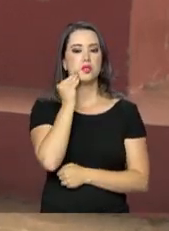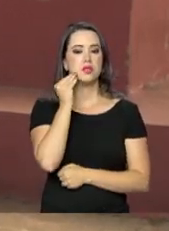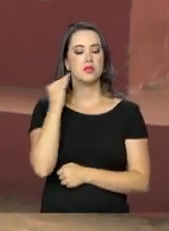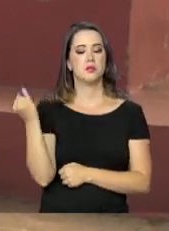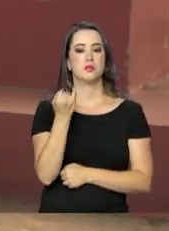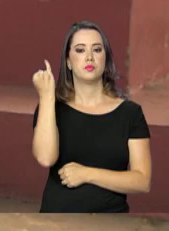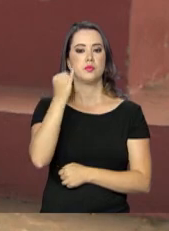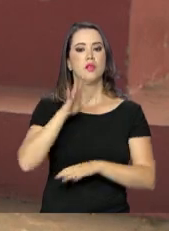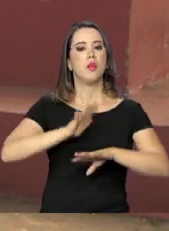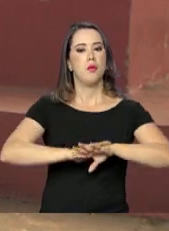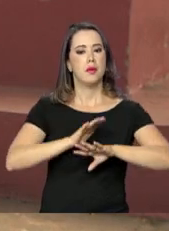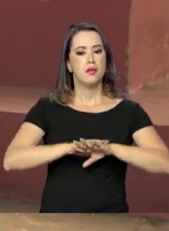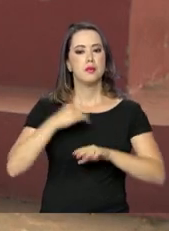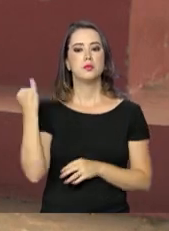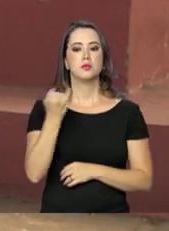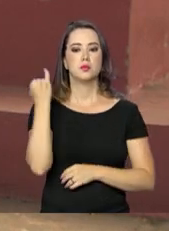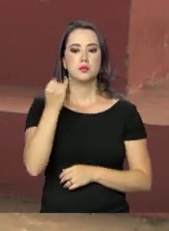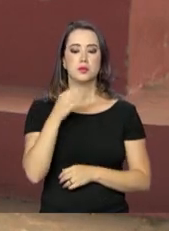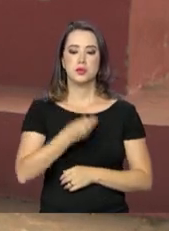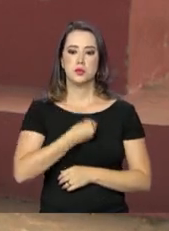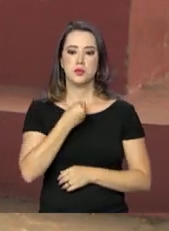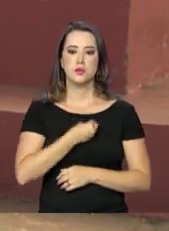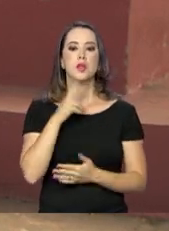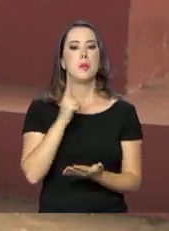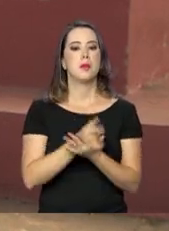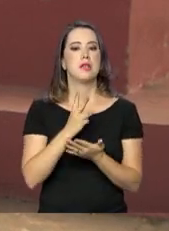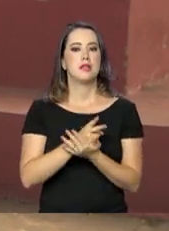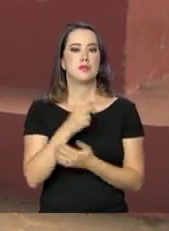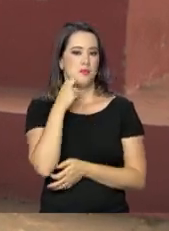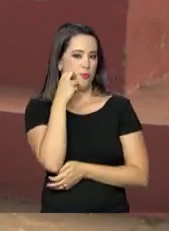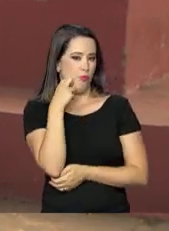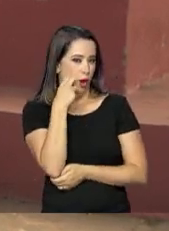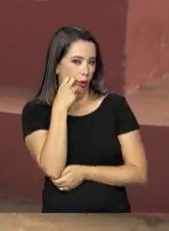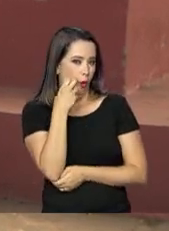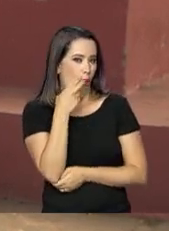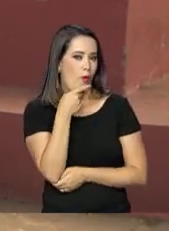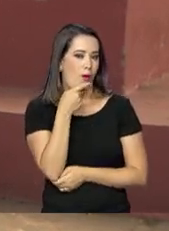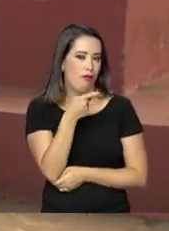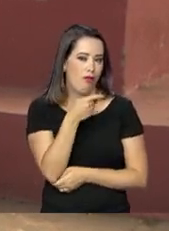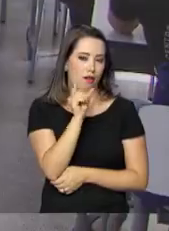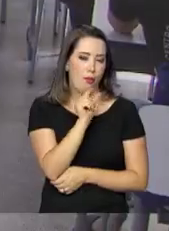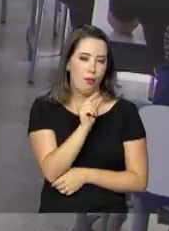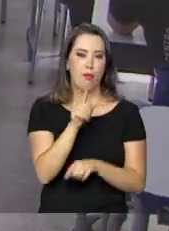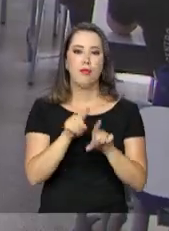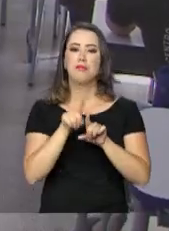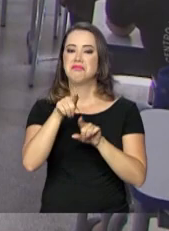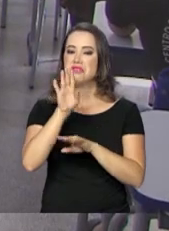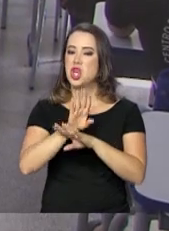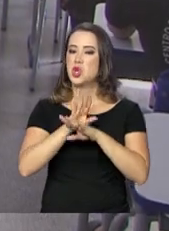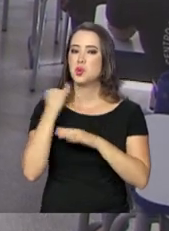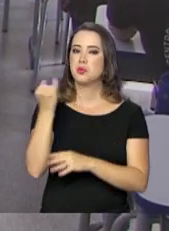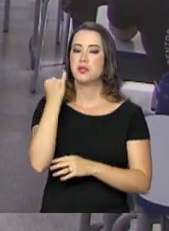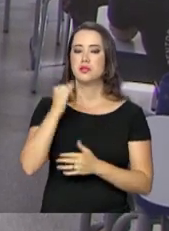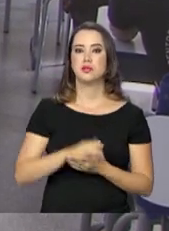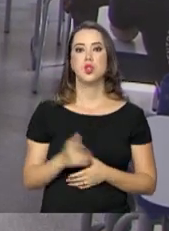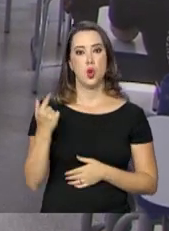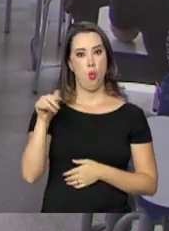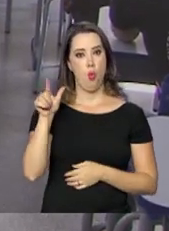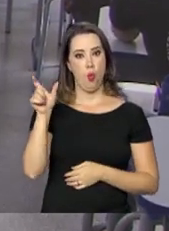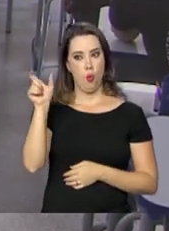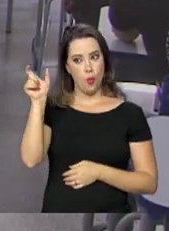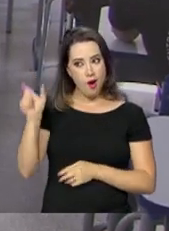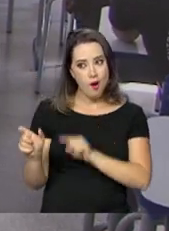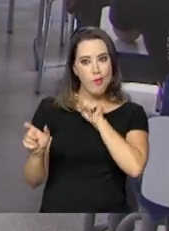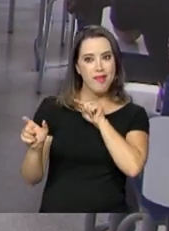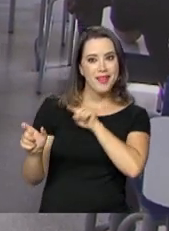matemática está acrescentando na vida dele, mesmo ele sendo muito tímido, assim, mas está ajudando muito. Assim como o Marcelo, milhares de